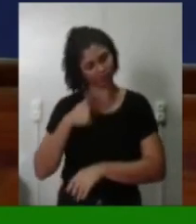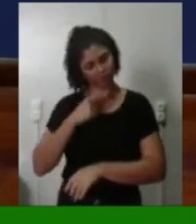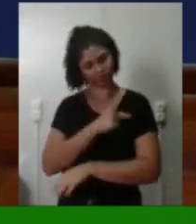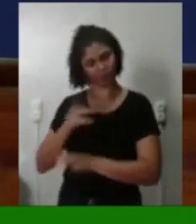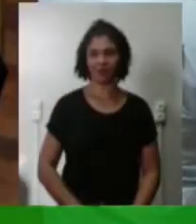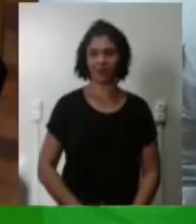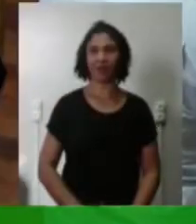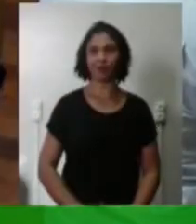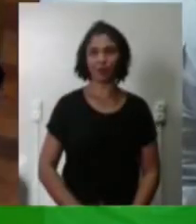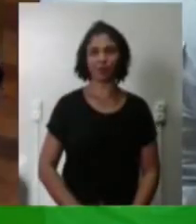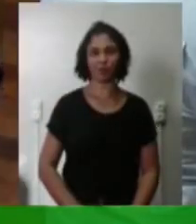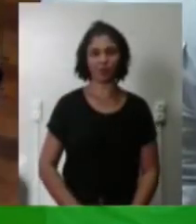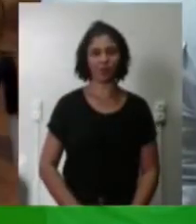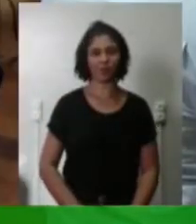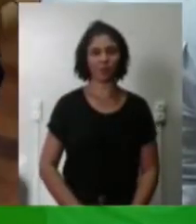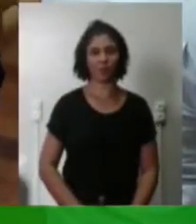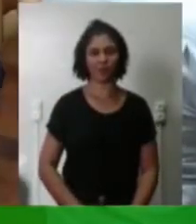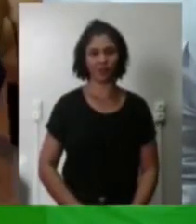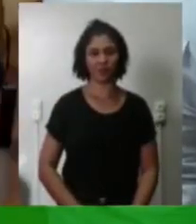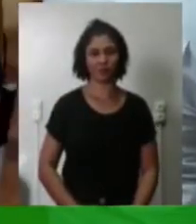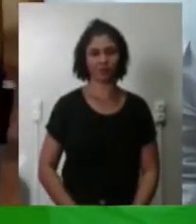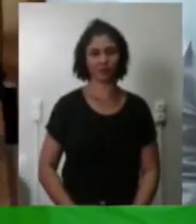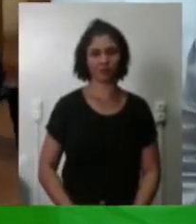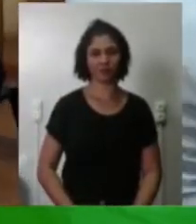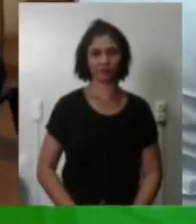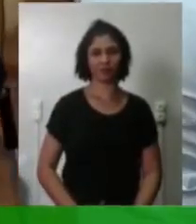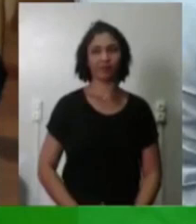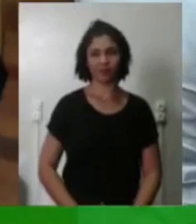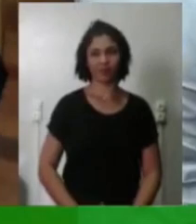Comissão de Direitos Humanos aqui na casa Para o desembargador Tudimés Airão